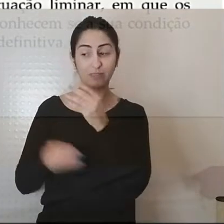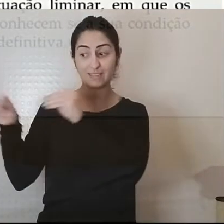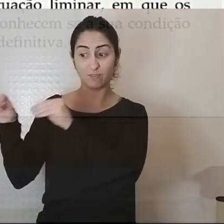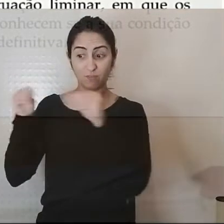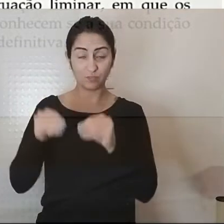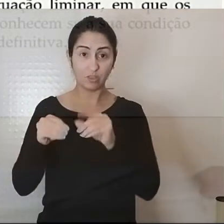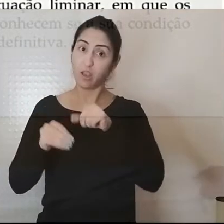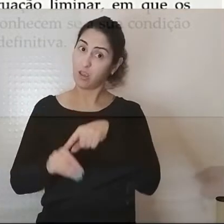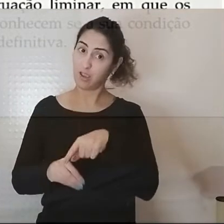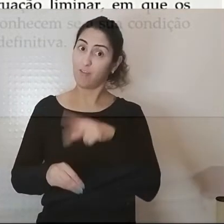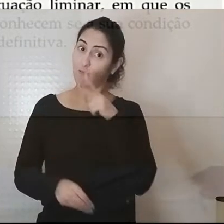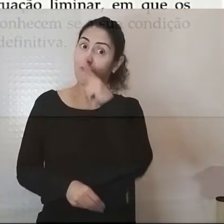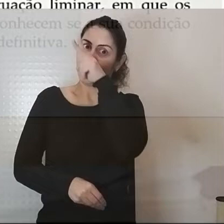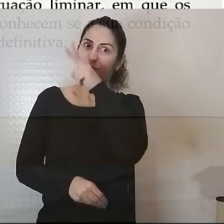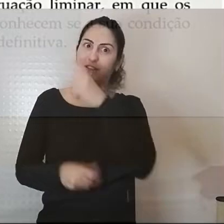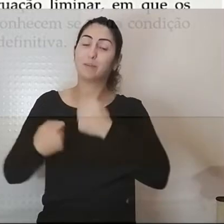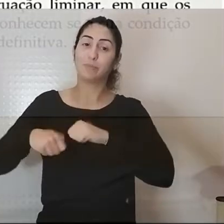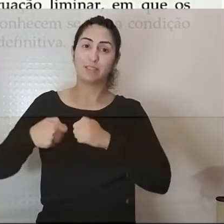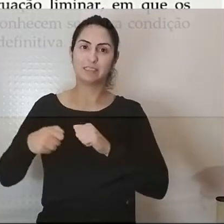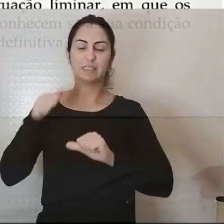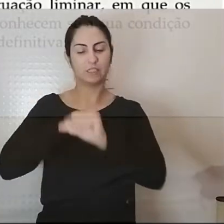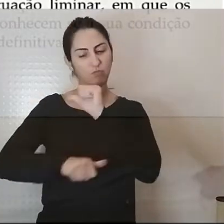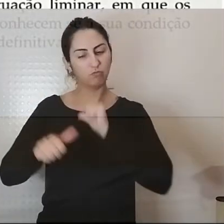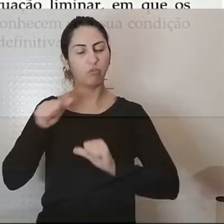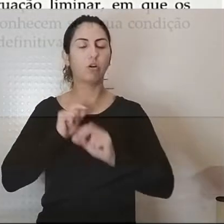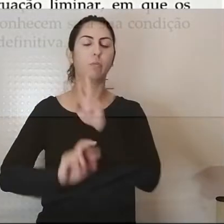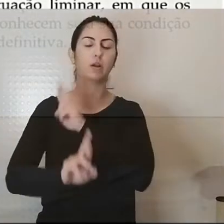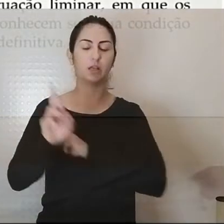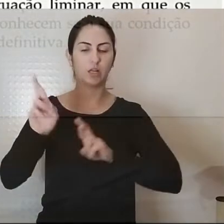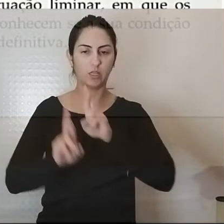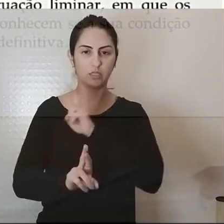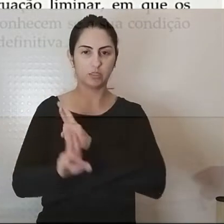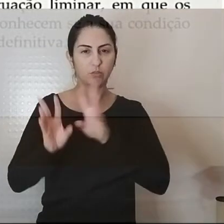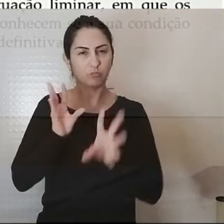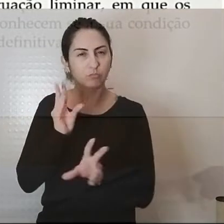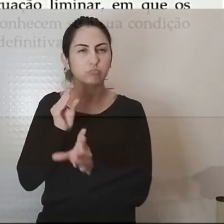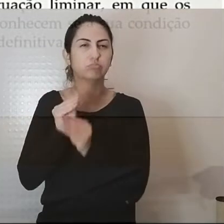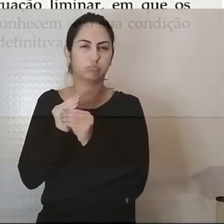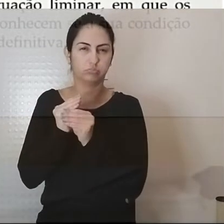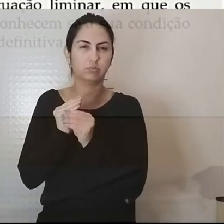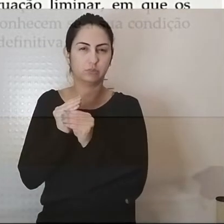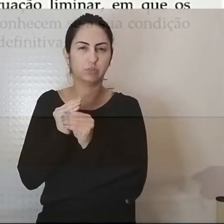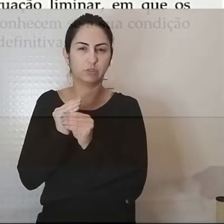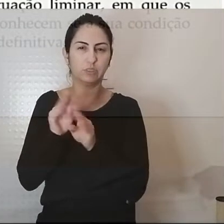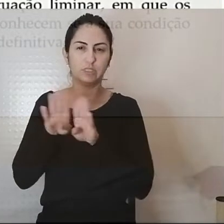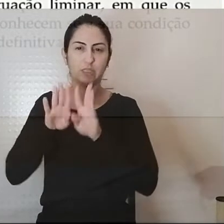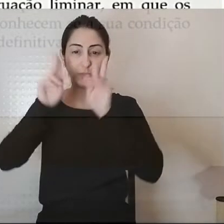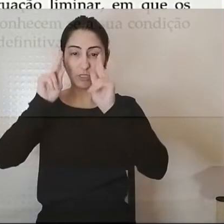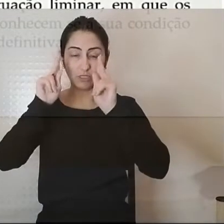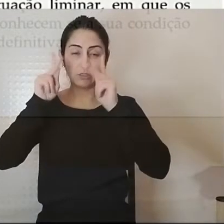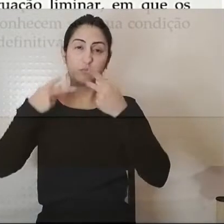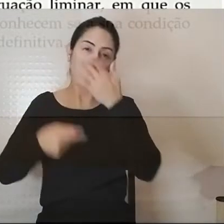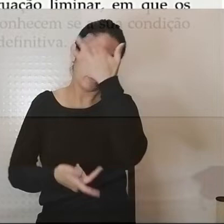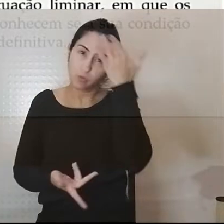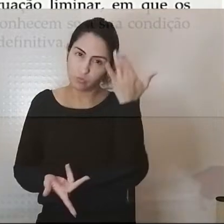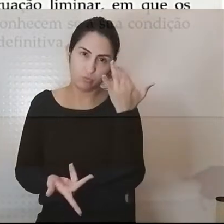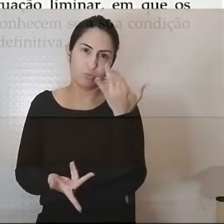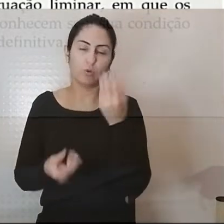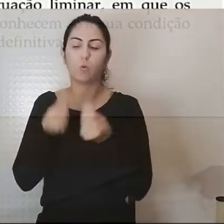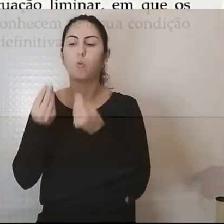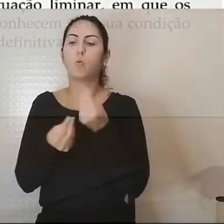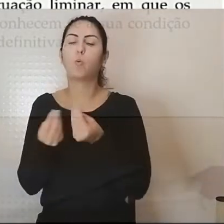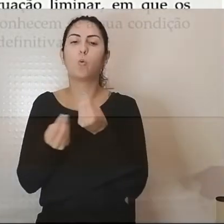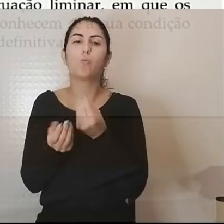forçadas transformam e recompõem as relações dos homens aos seus territórios de origem e os seus